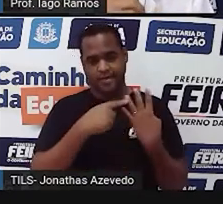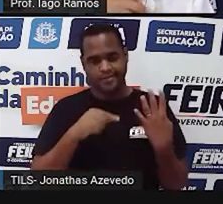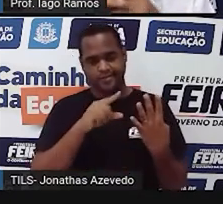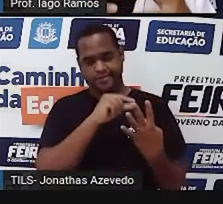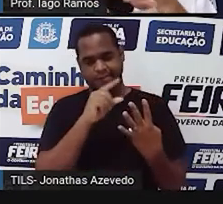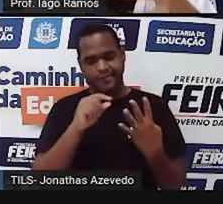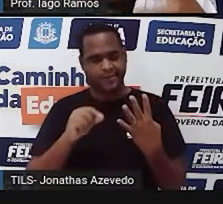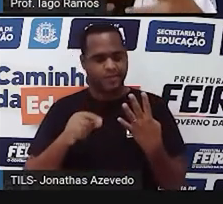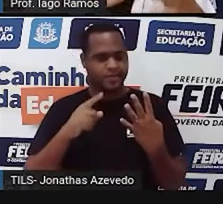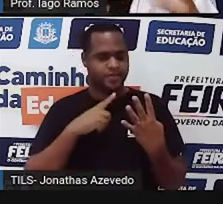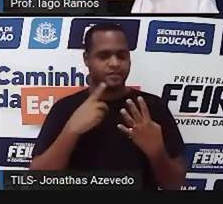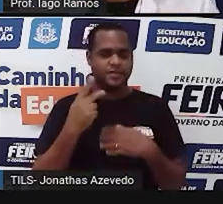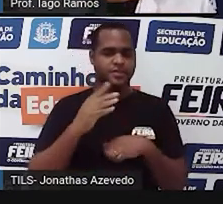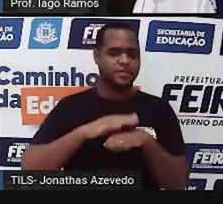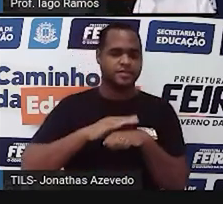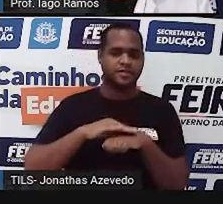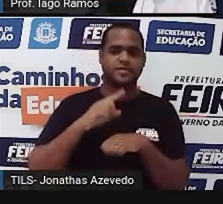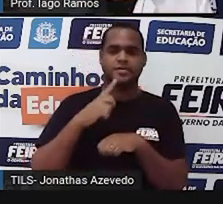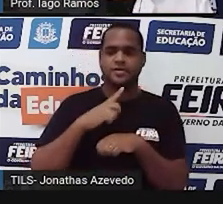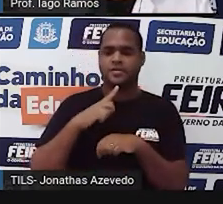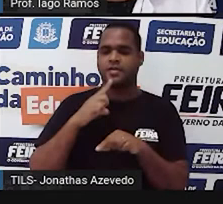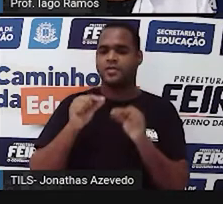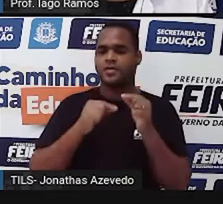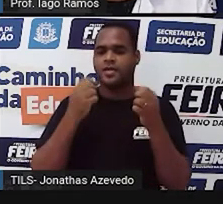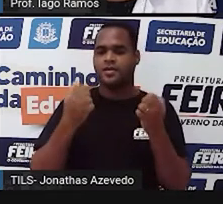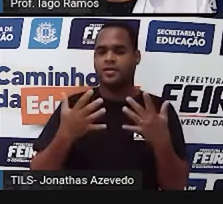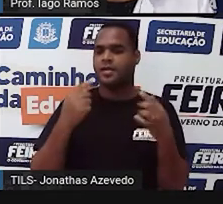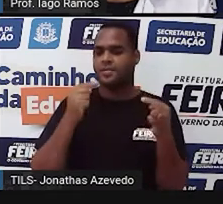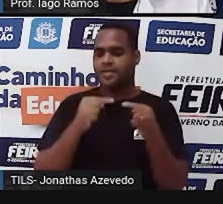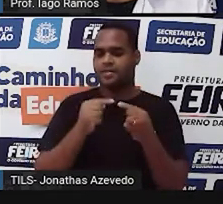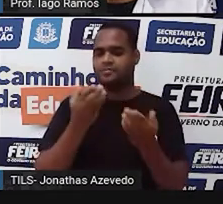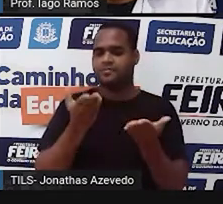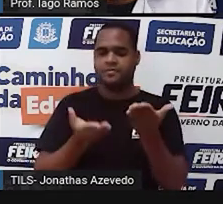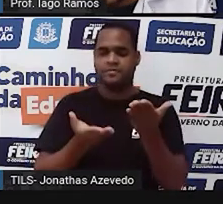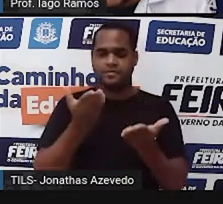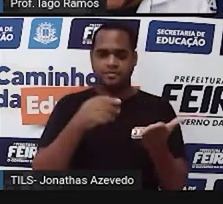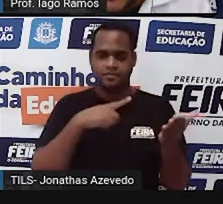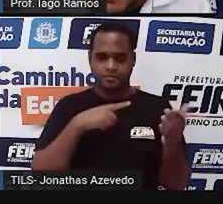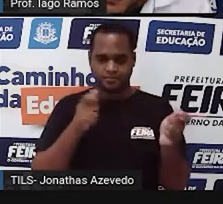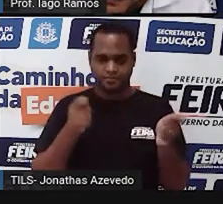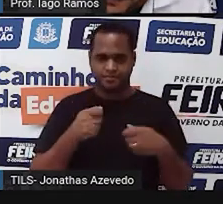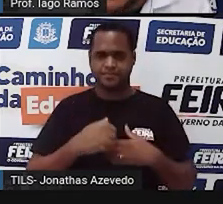aí, o que é que você tem a dizer sobre essa balança analítica?